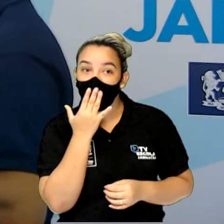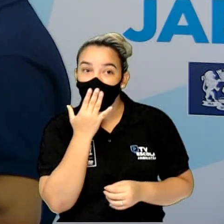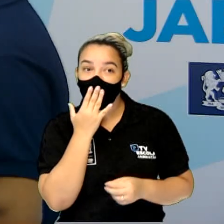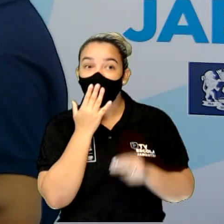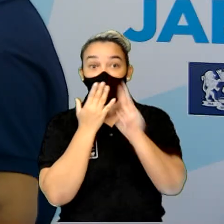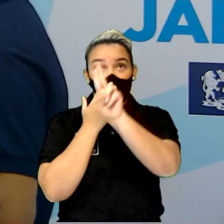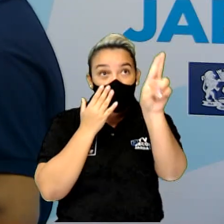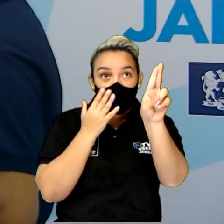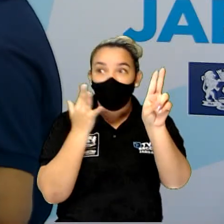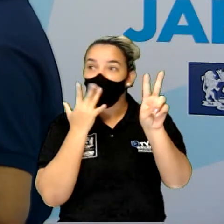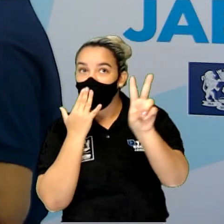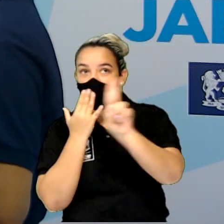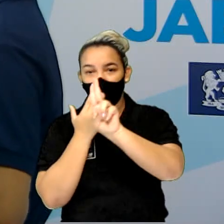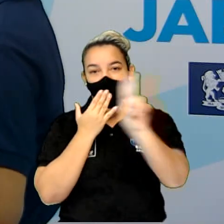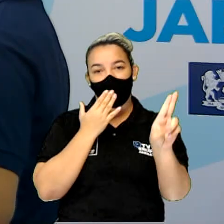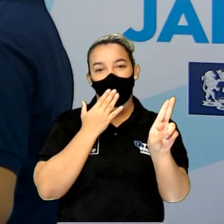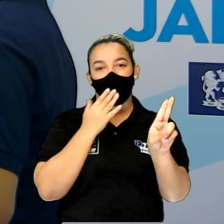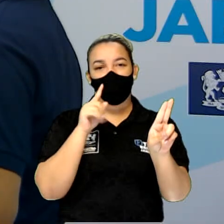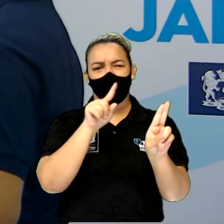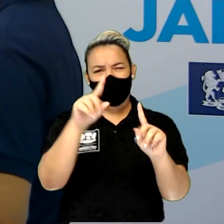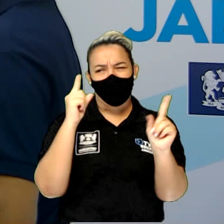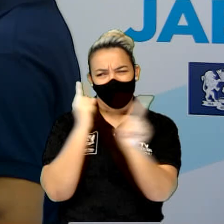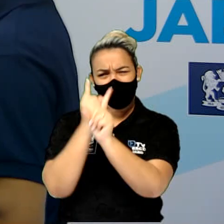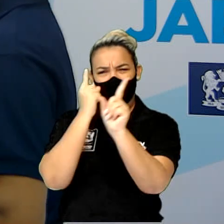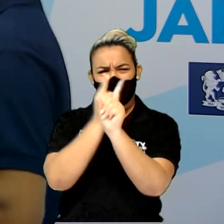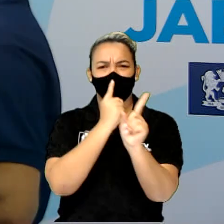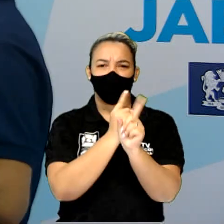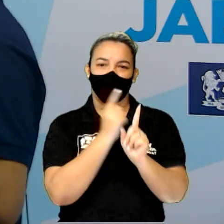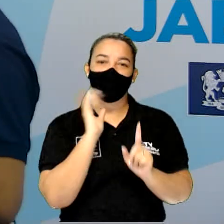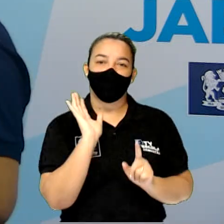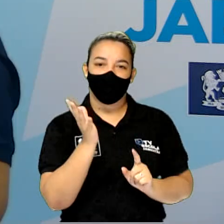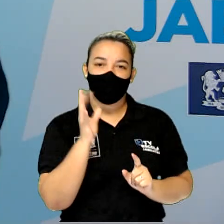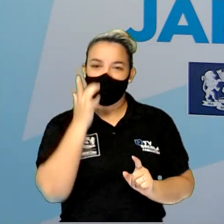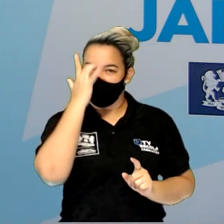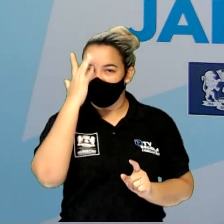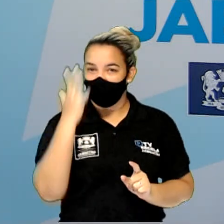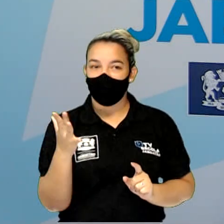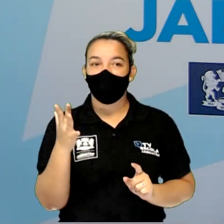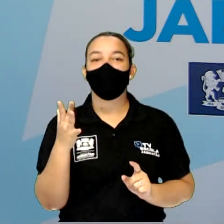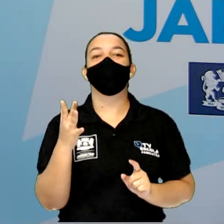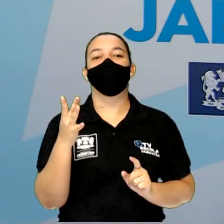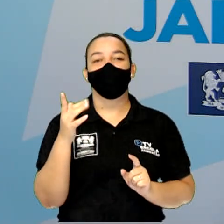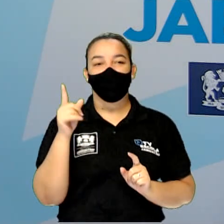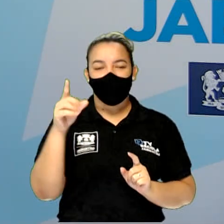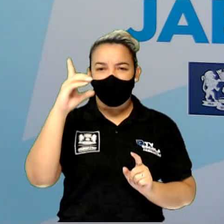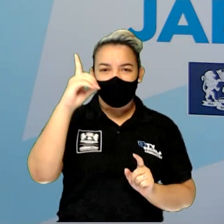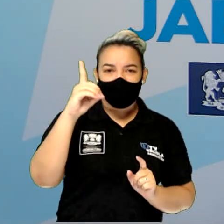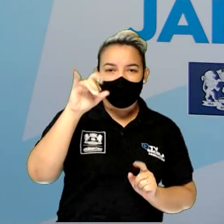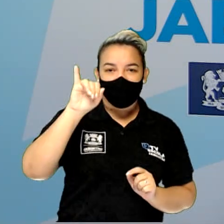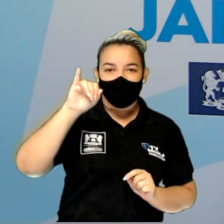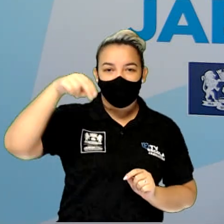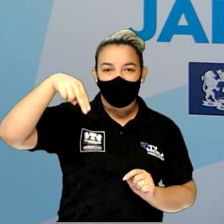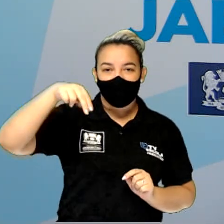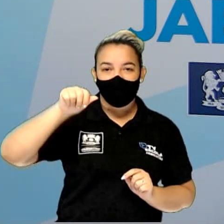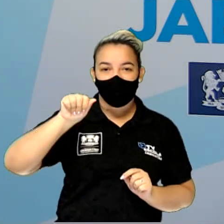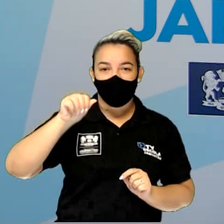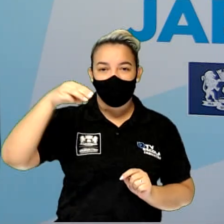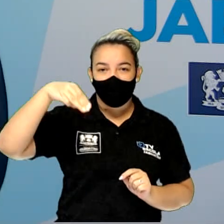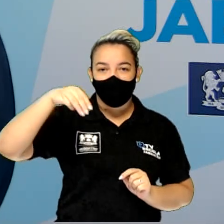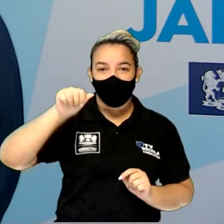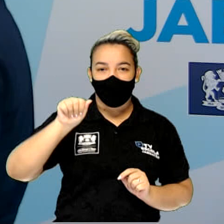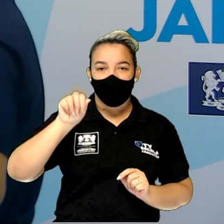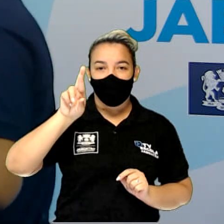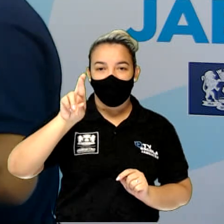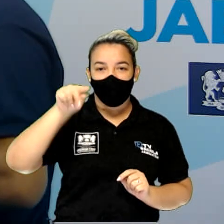a porção do continente a qual estamos nos referindo. A península dinamarquesa, essa região aqui. A península